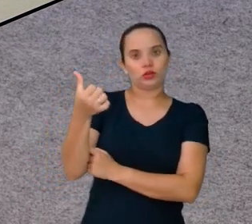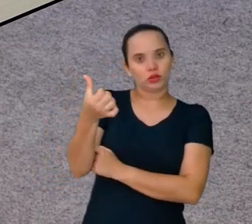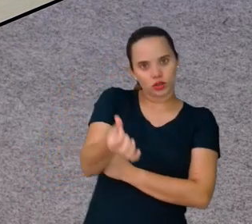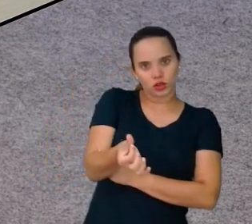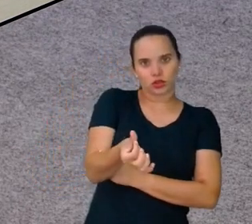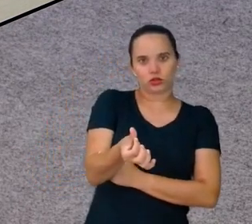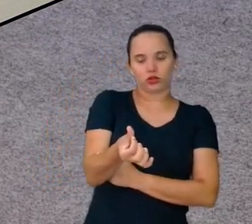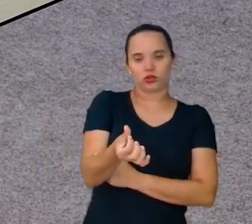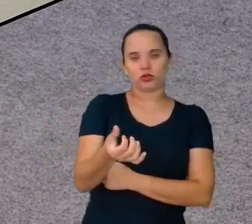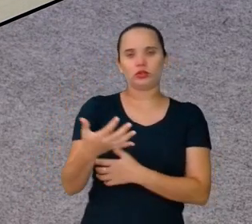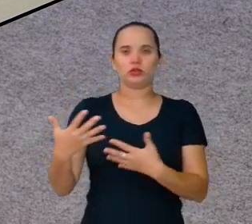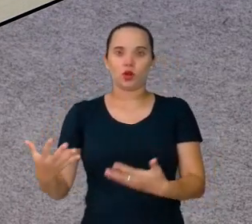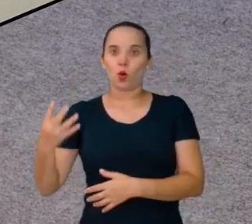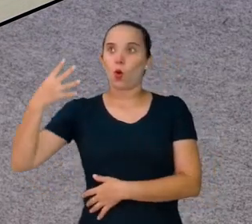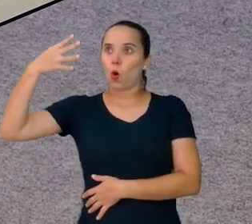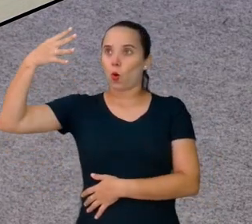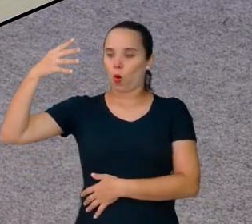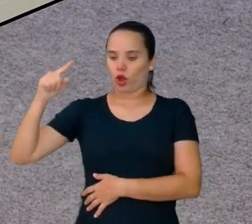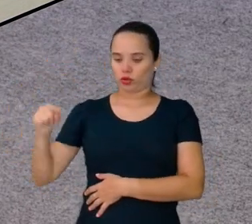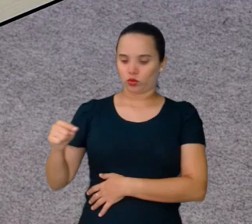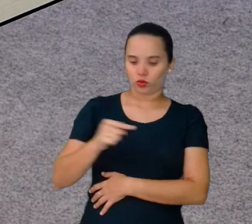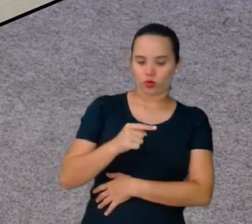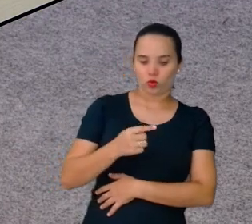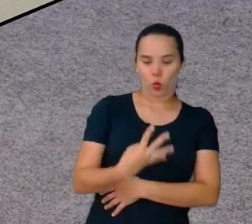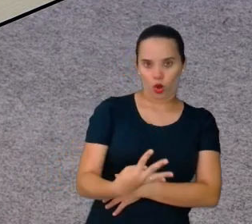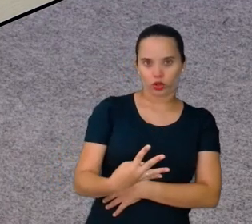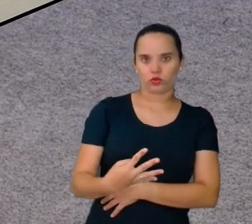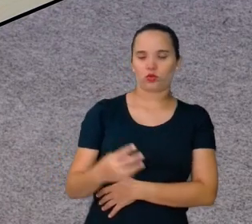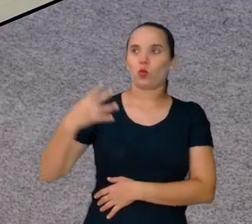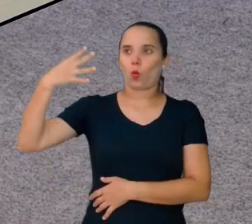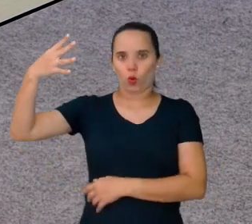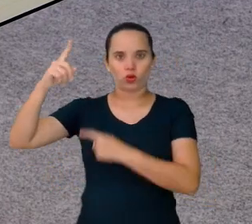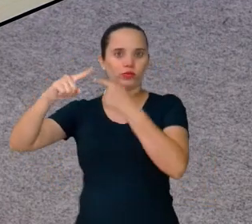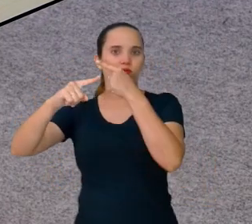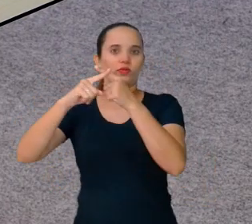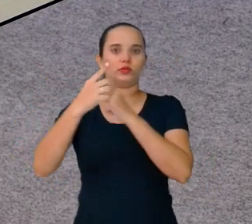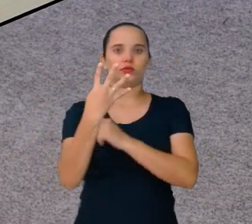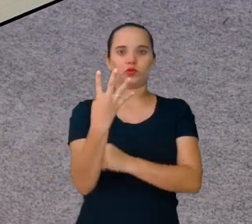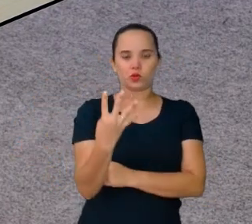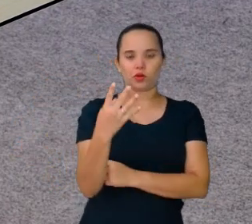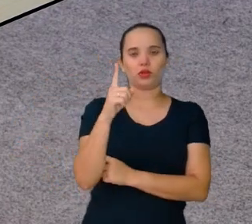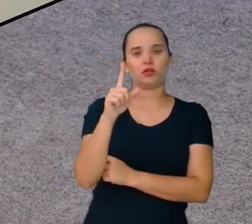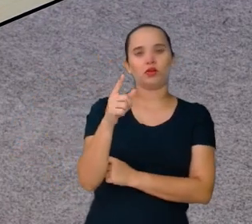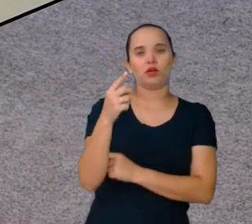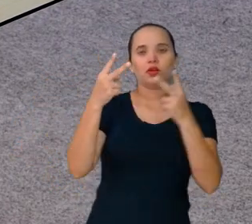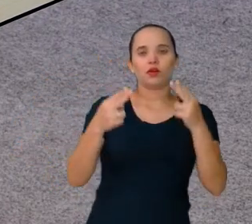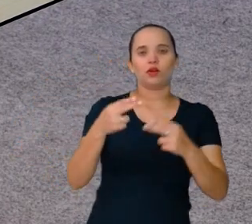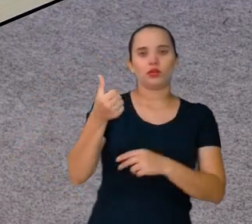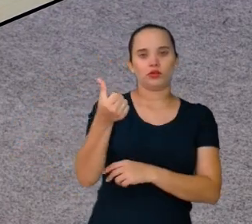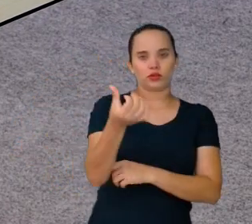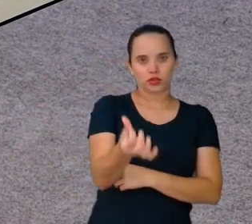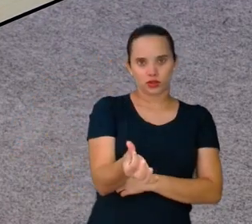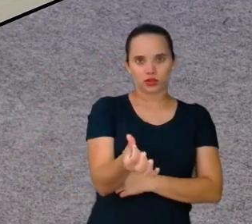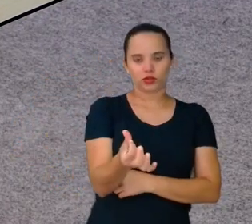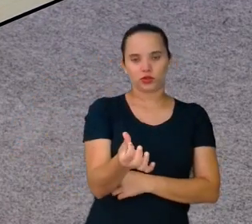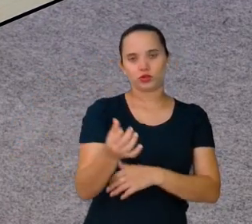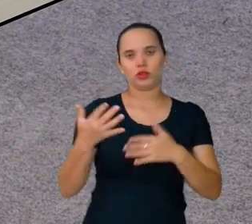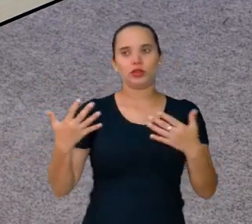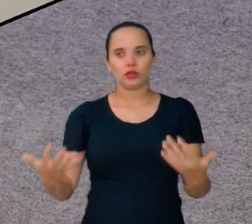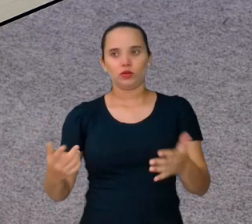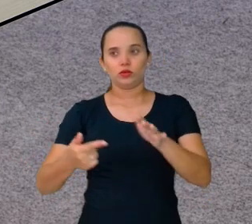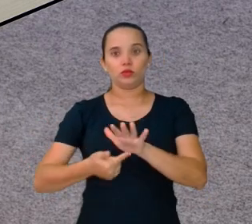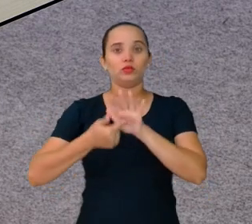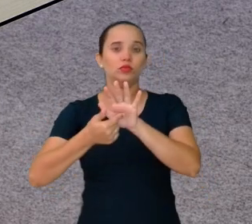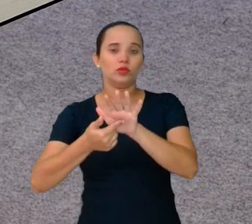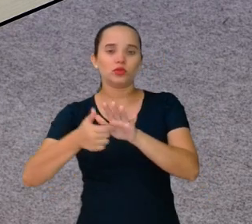4 por 4, 4 vezes 4 é 16. E aí eu estou mostrando a vocês que somar é a mesma